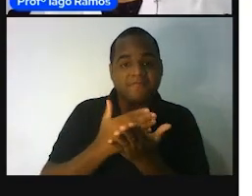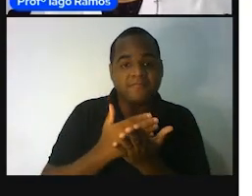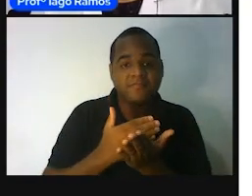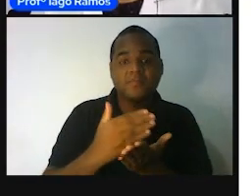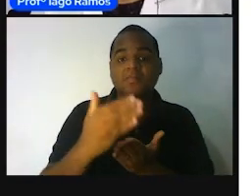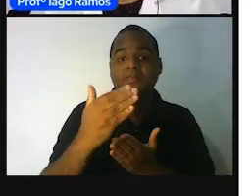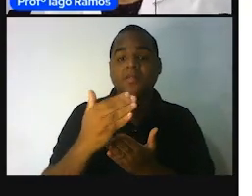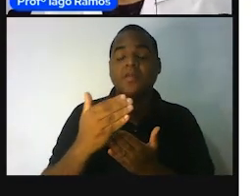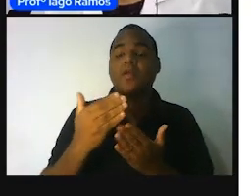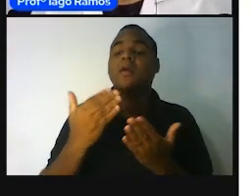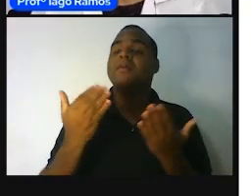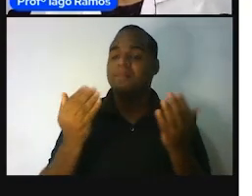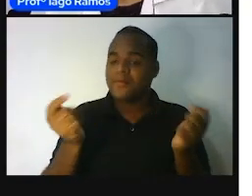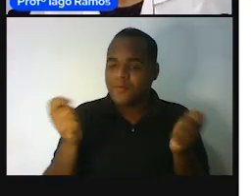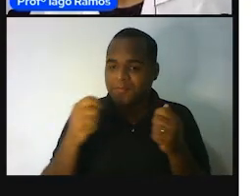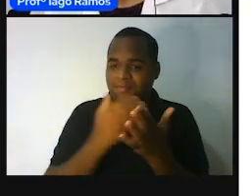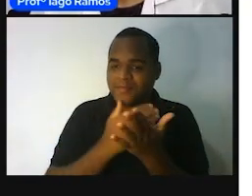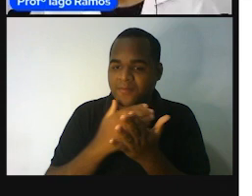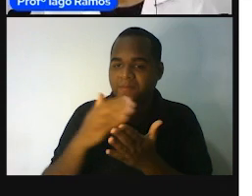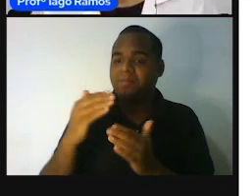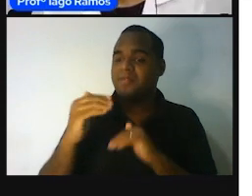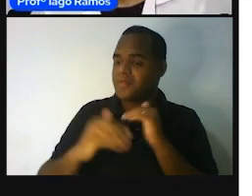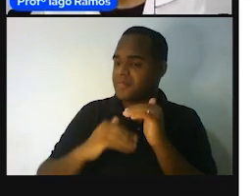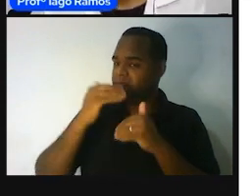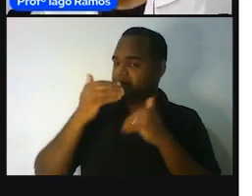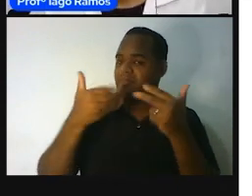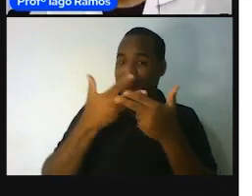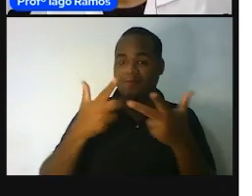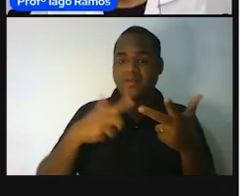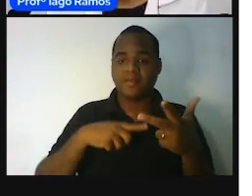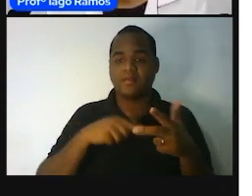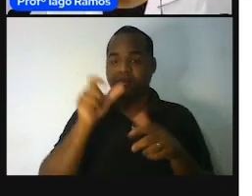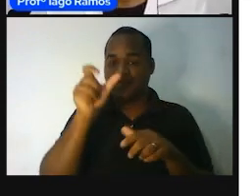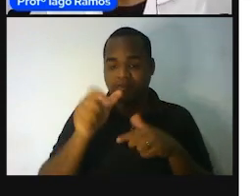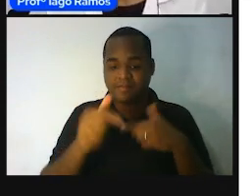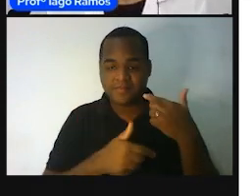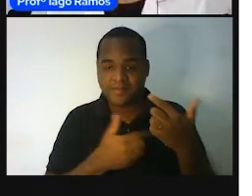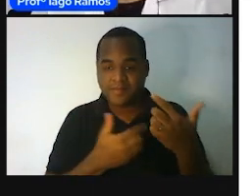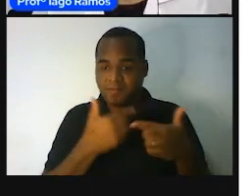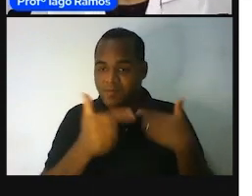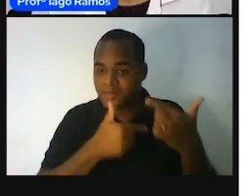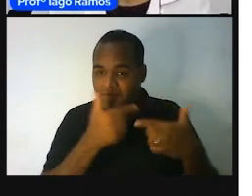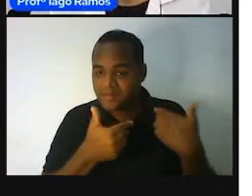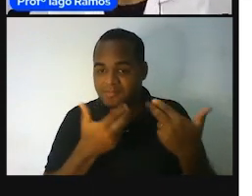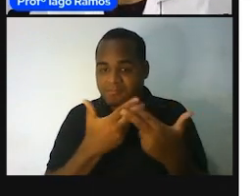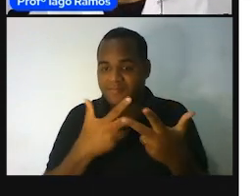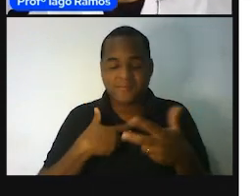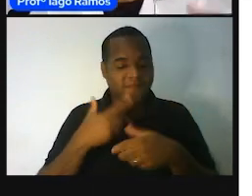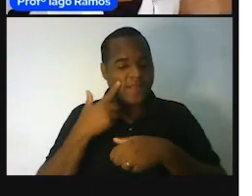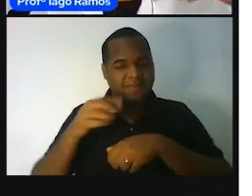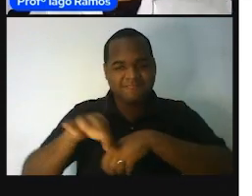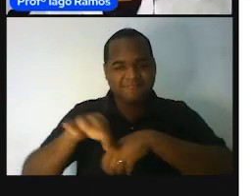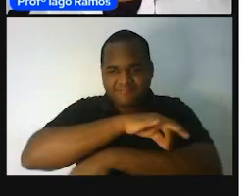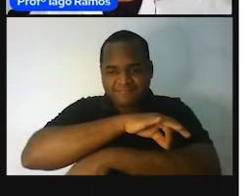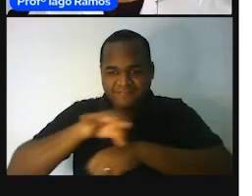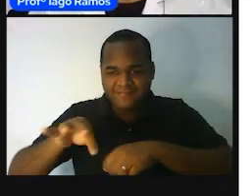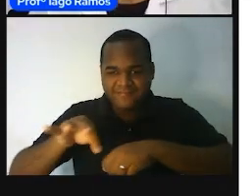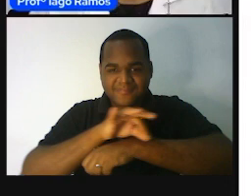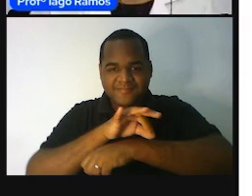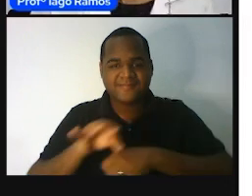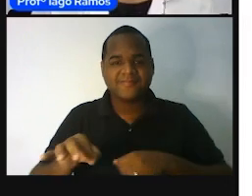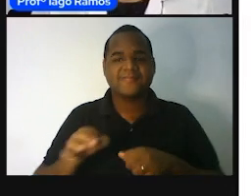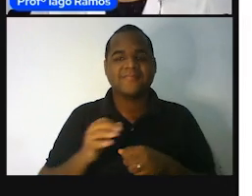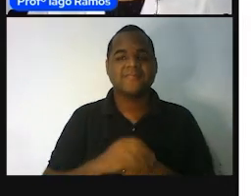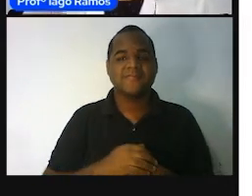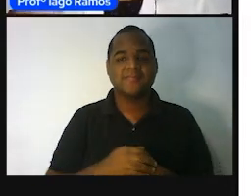a desenvolver essa tarefa de medir, que surgiu em vários